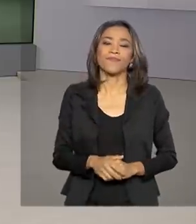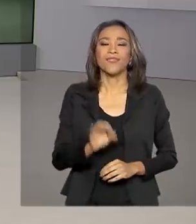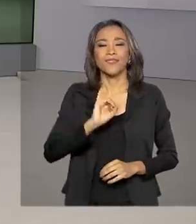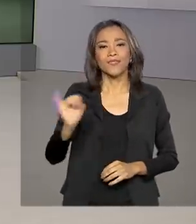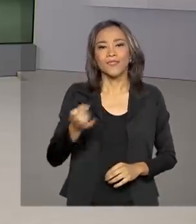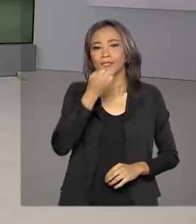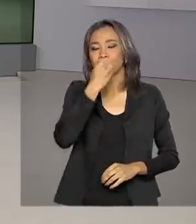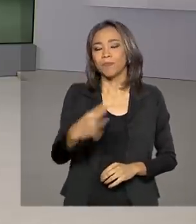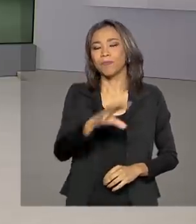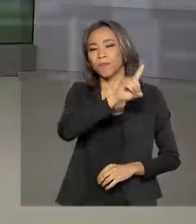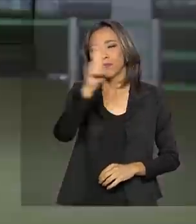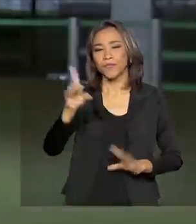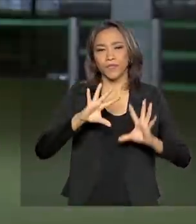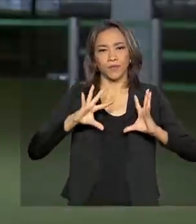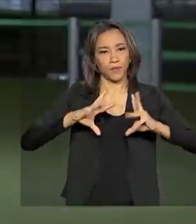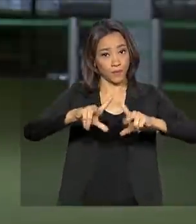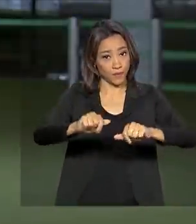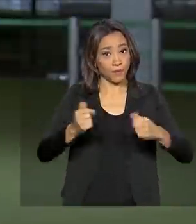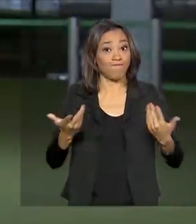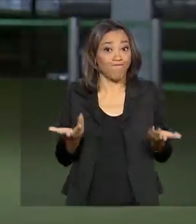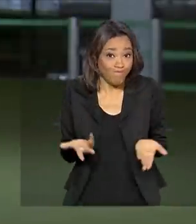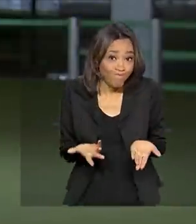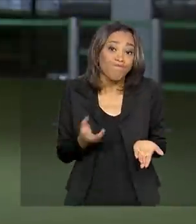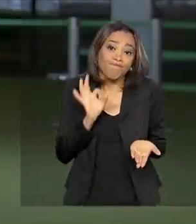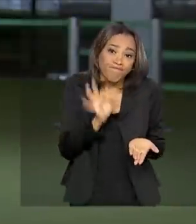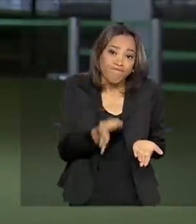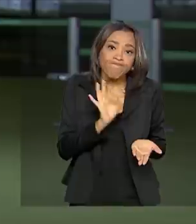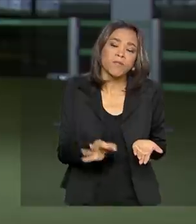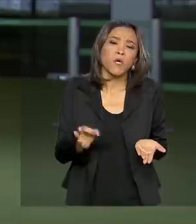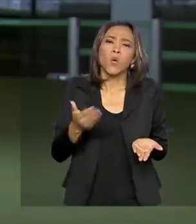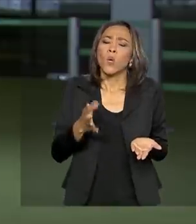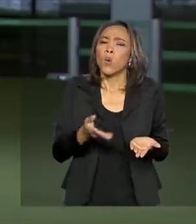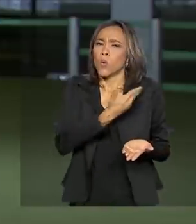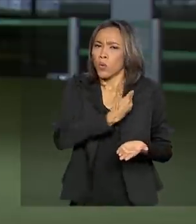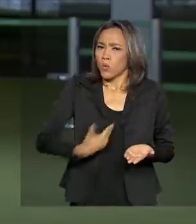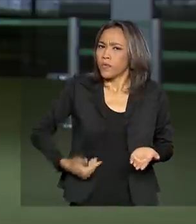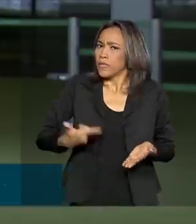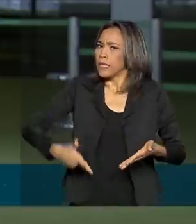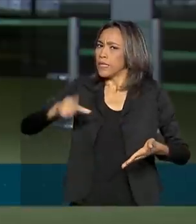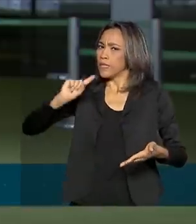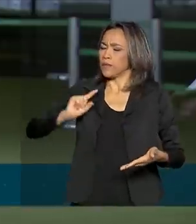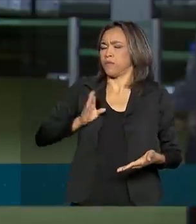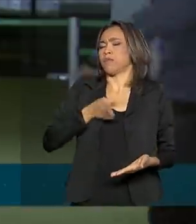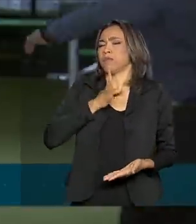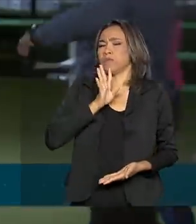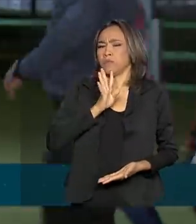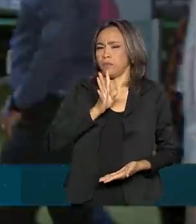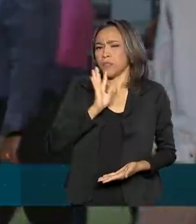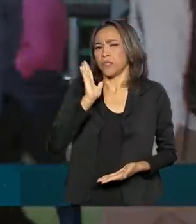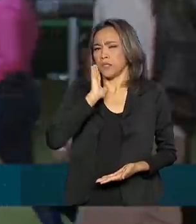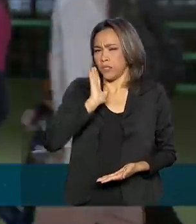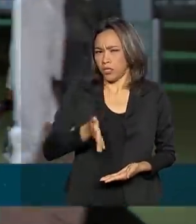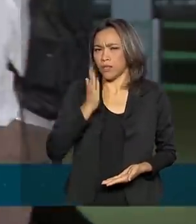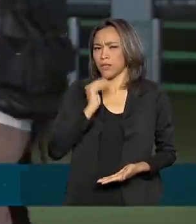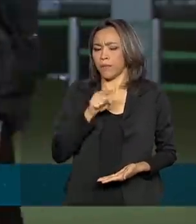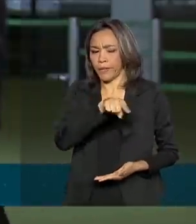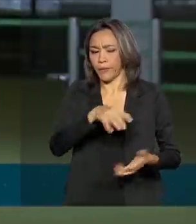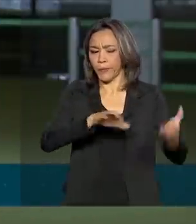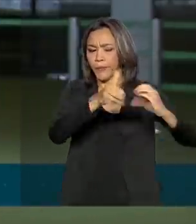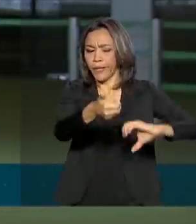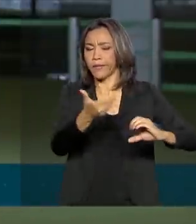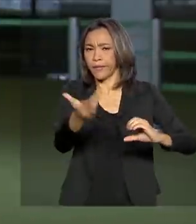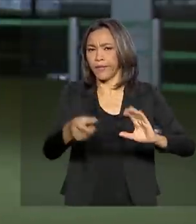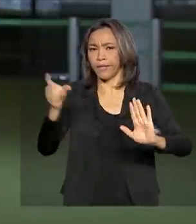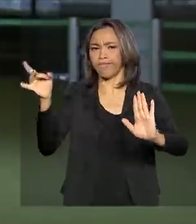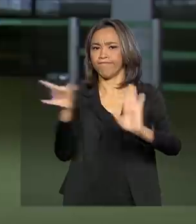dia Renata, bom dia a todos. É isso mesmo, o governo já tinha conhecimento prévio de que o Congresso Nacional tinha a intenção de derrubar